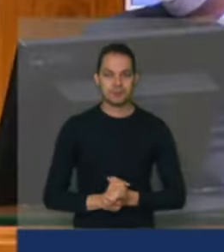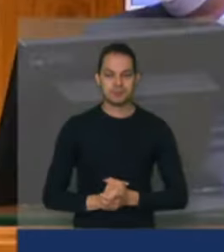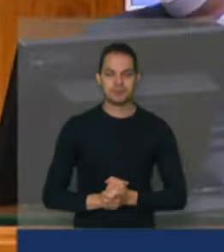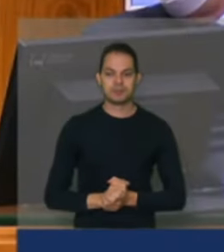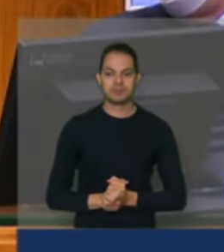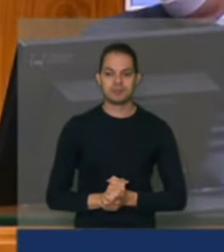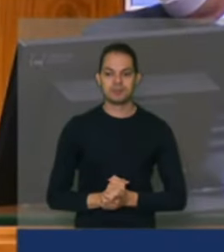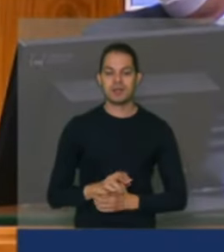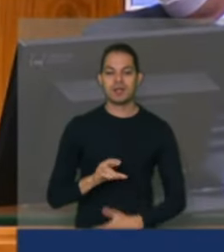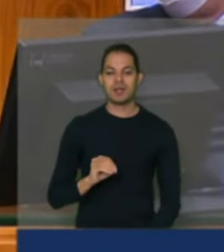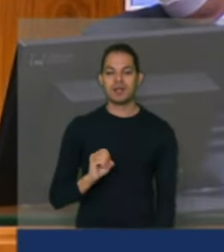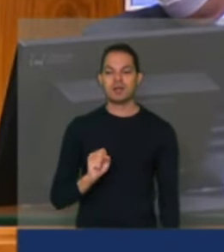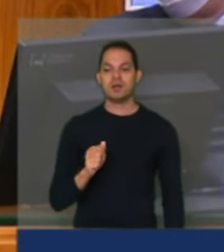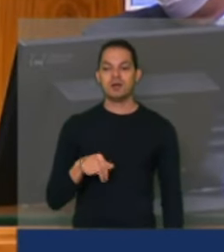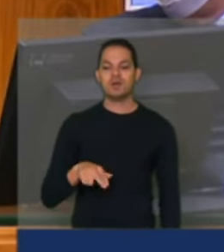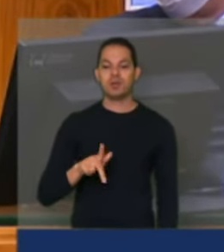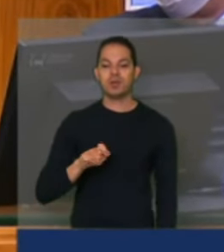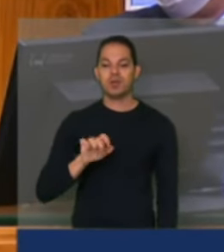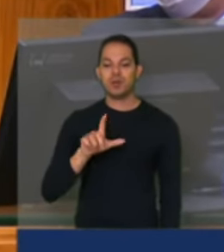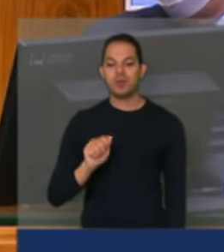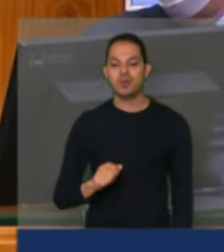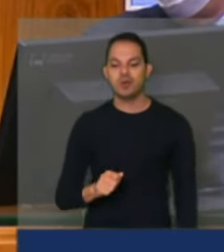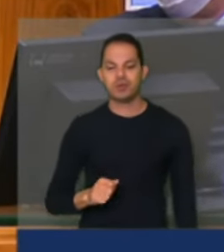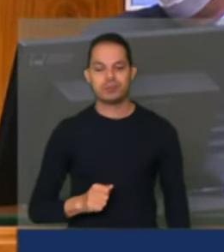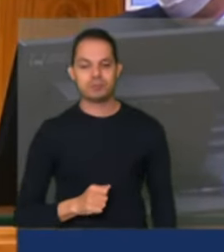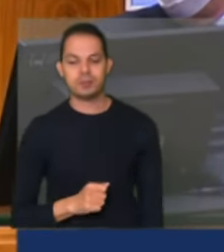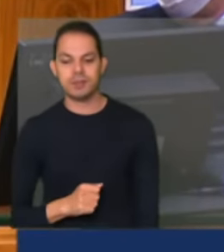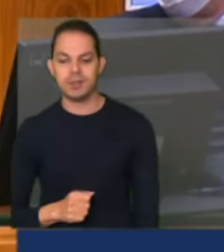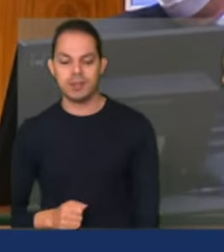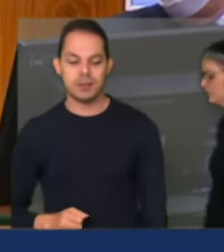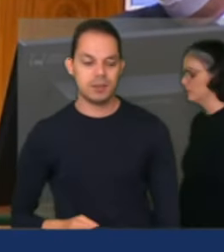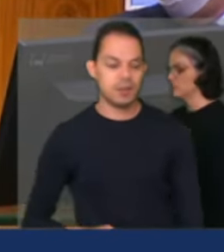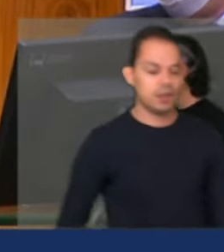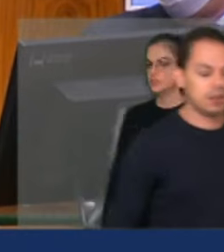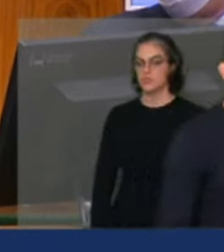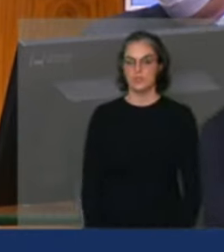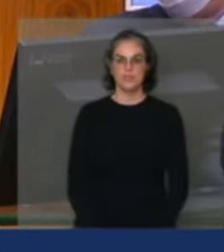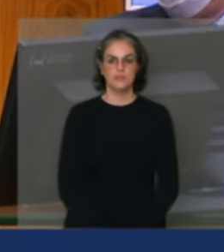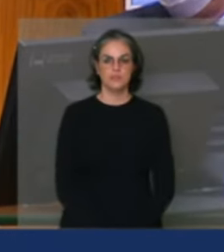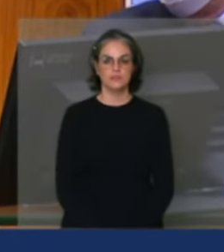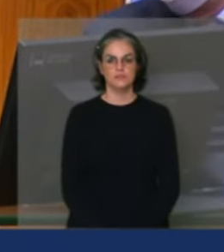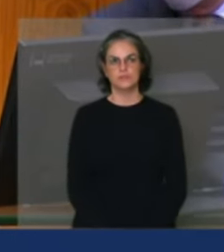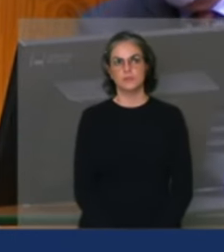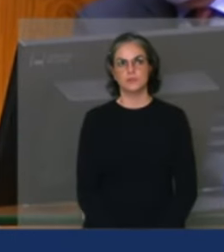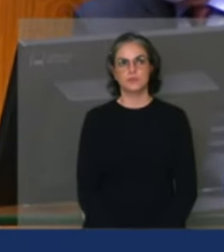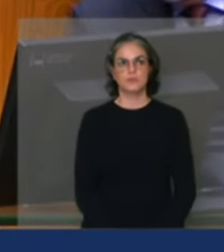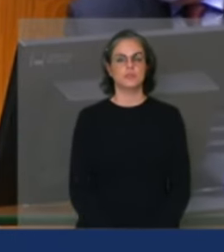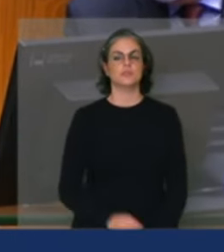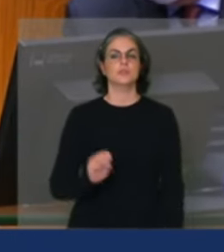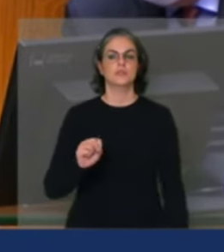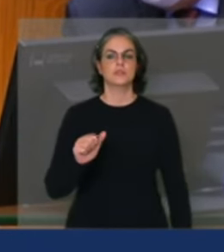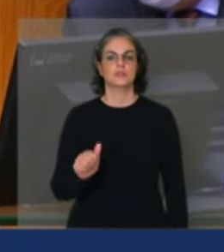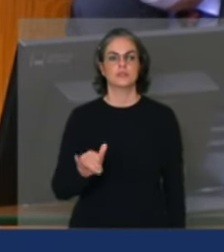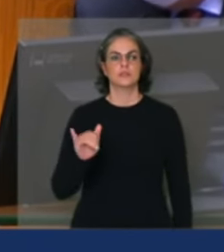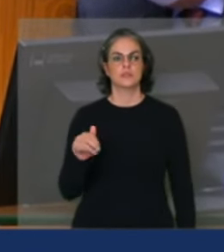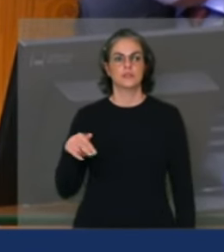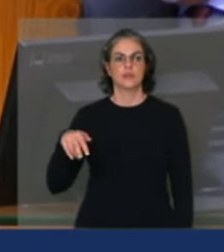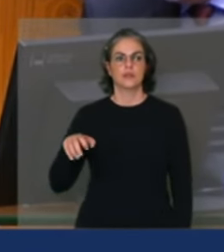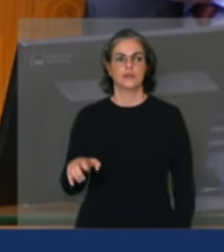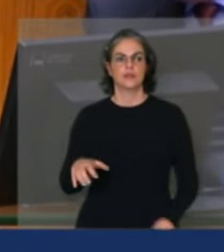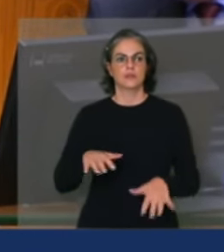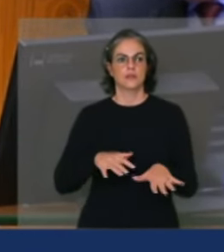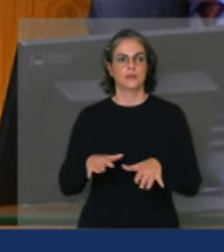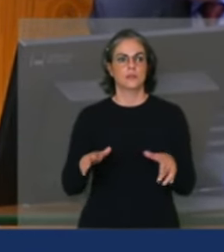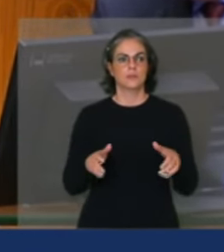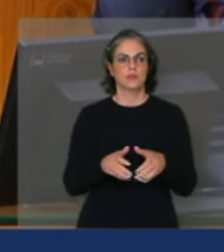Rosângela. Convido agora a senhora Sayane Moreira do Movimento dos Pequenos Agricultores,